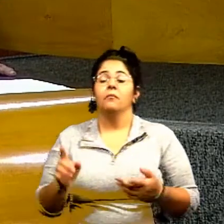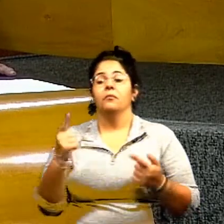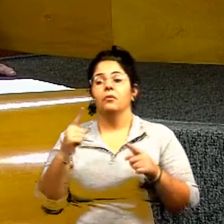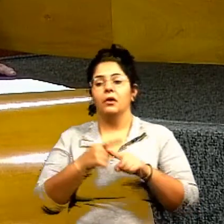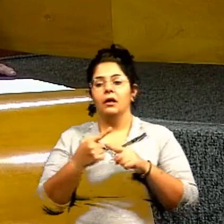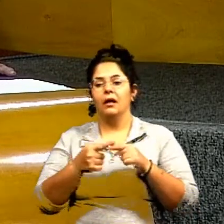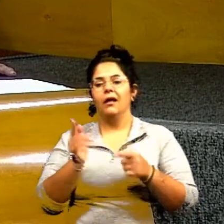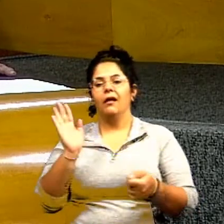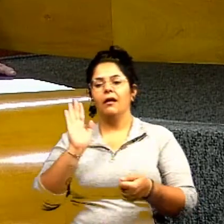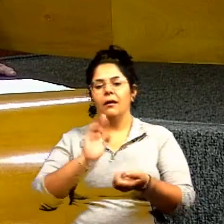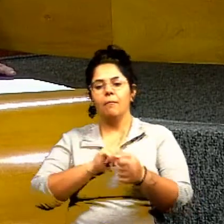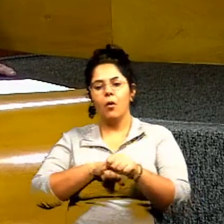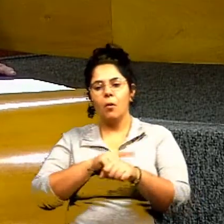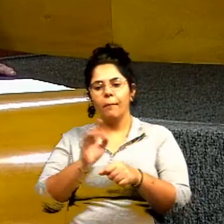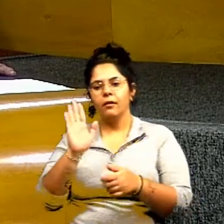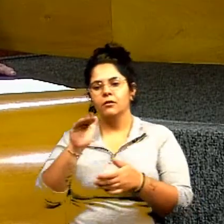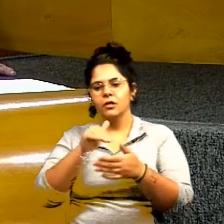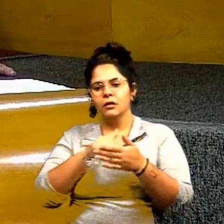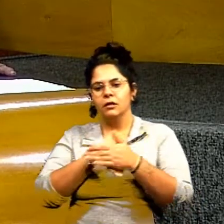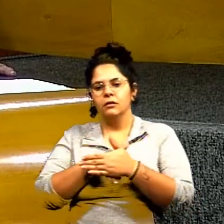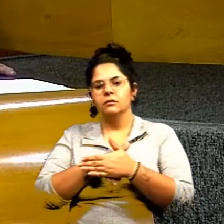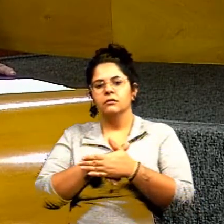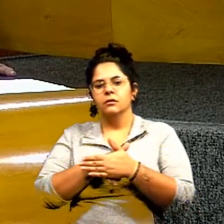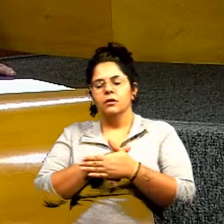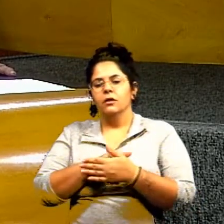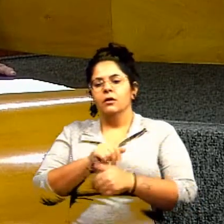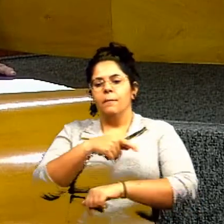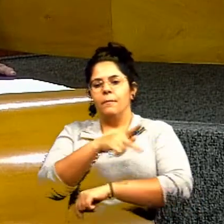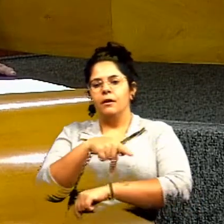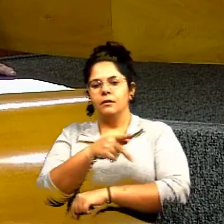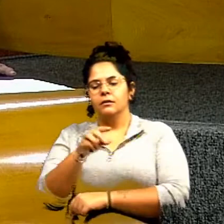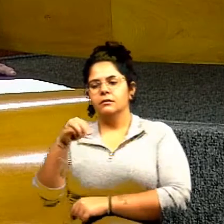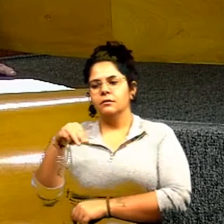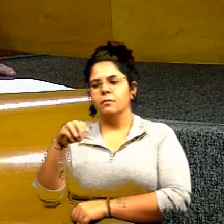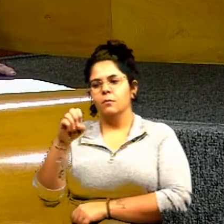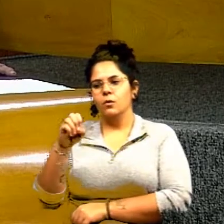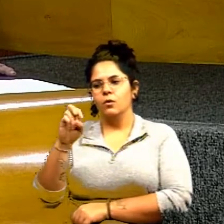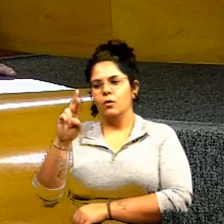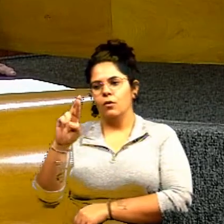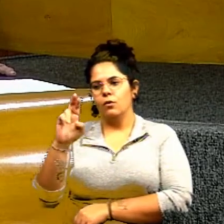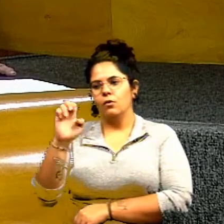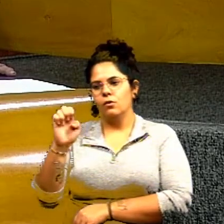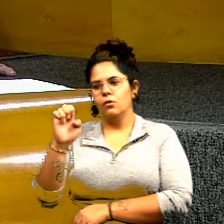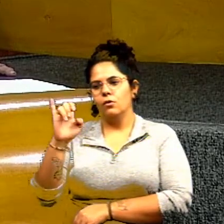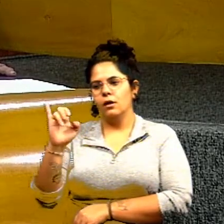deram nome de Praça Moreirinha. Que vergonha.